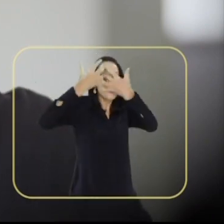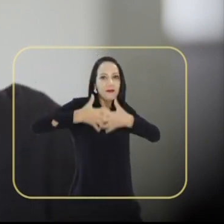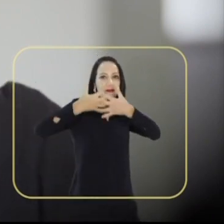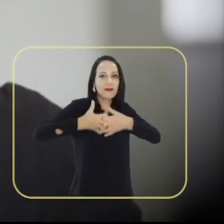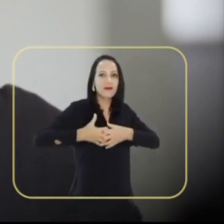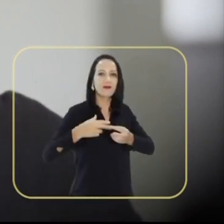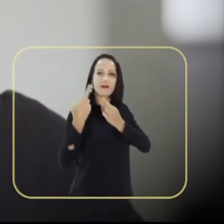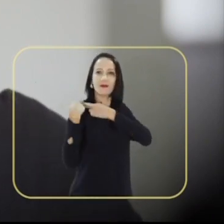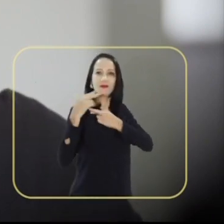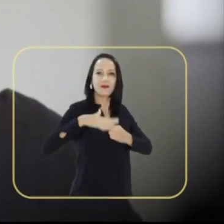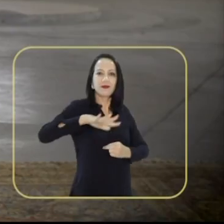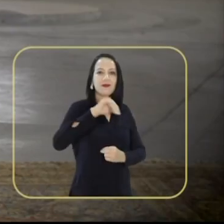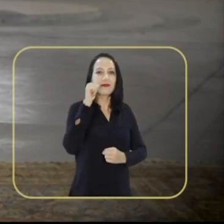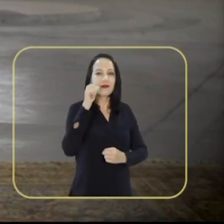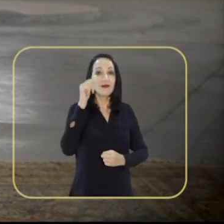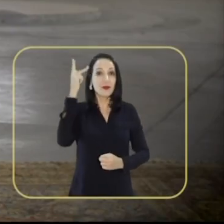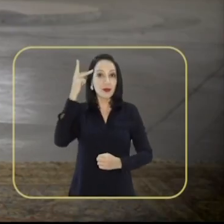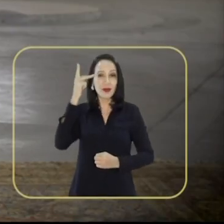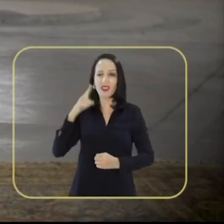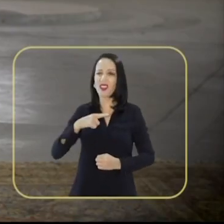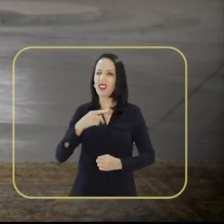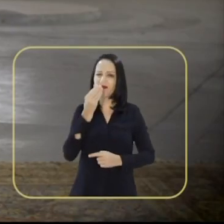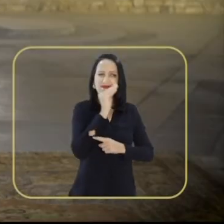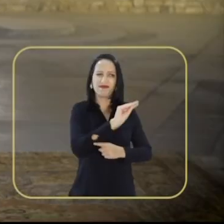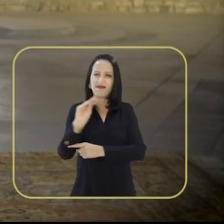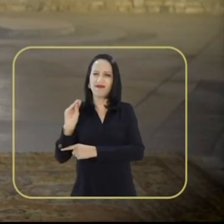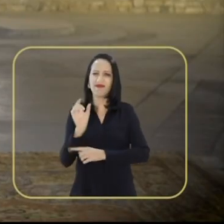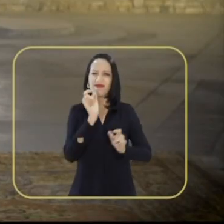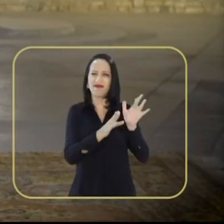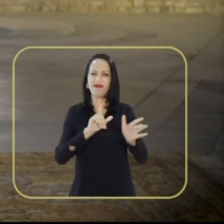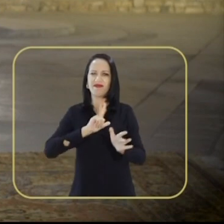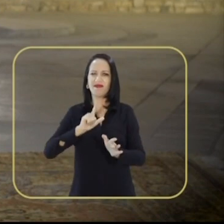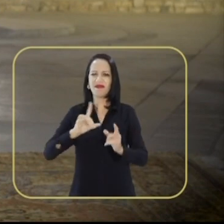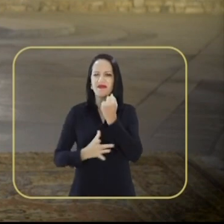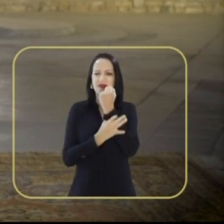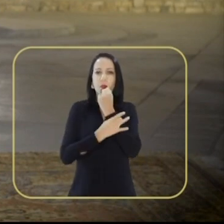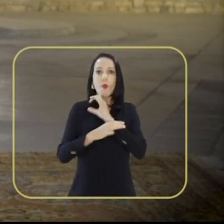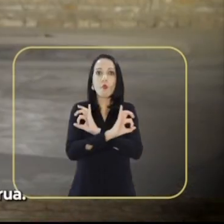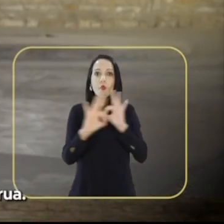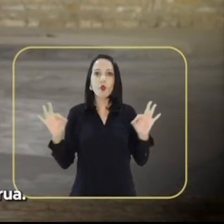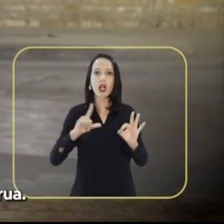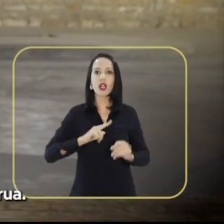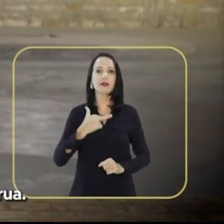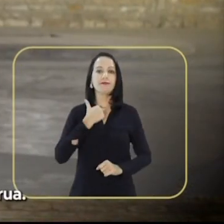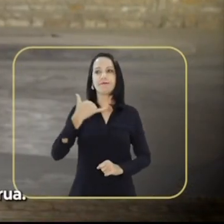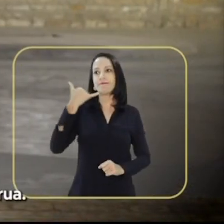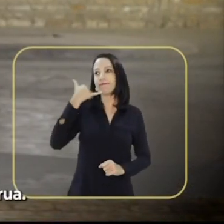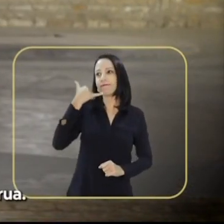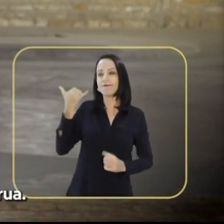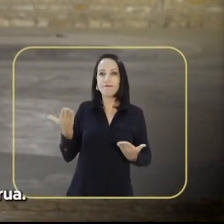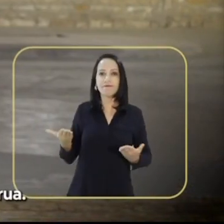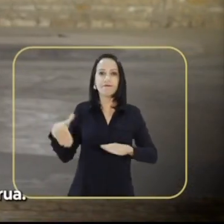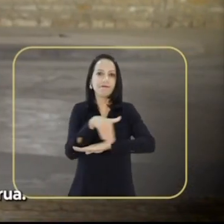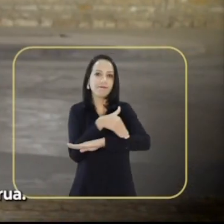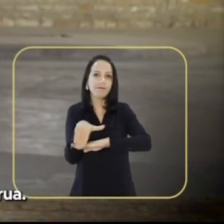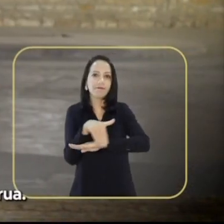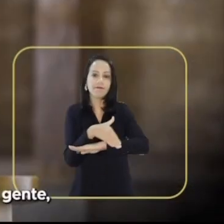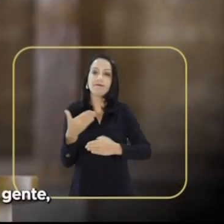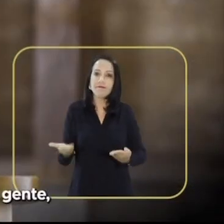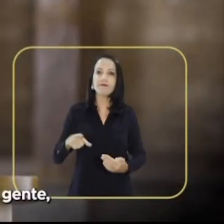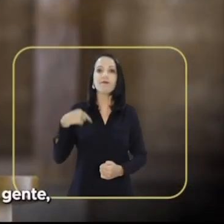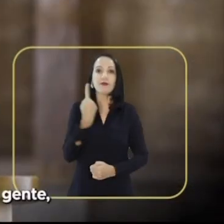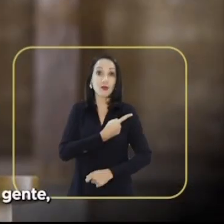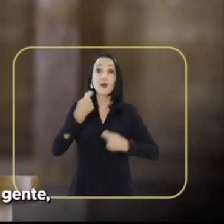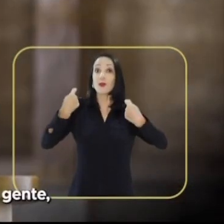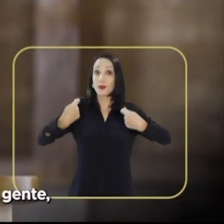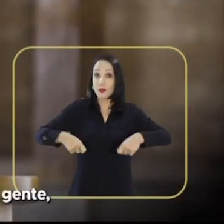pensada e comandada por elas. Acho que São Paulo meio abandonadinho. Segurança, zero. Você não pode andar com o celular muito na rua.